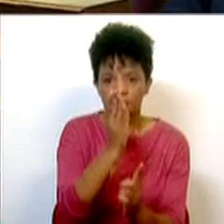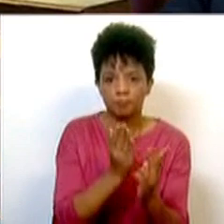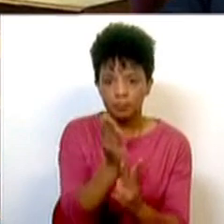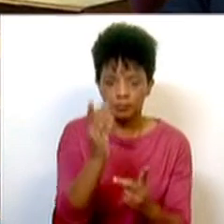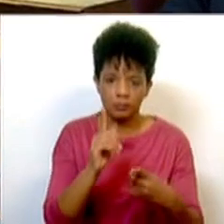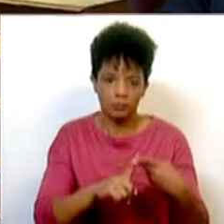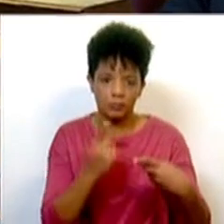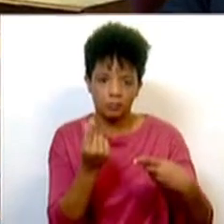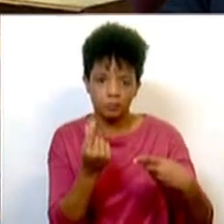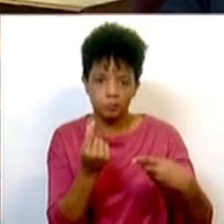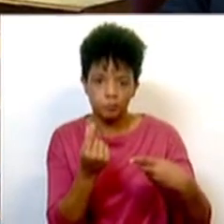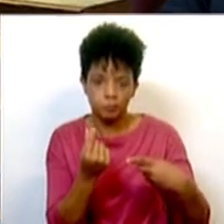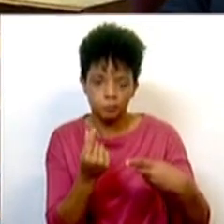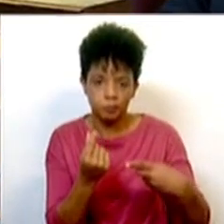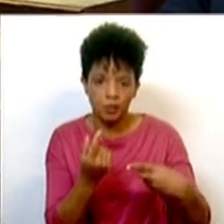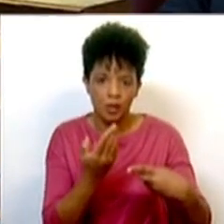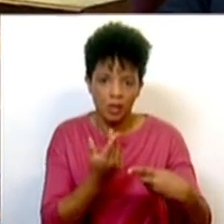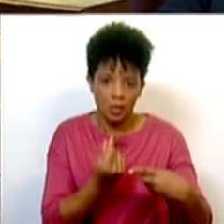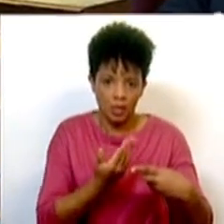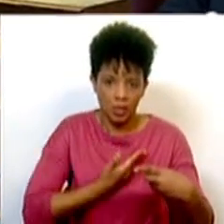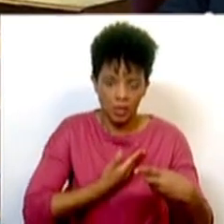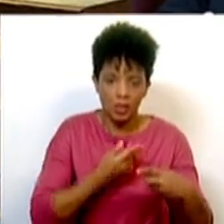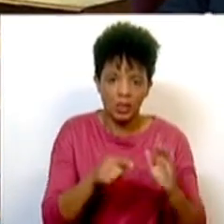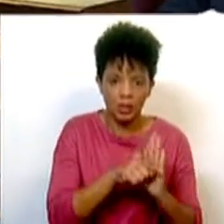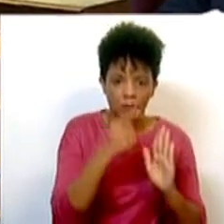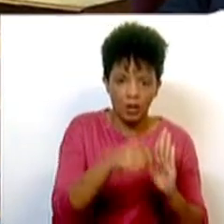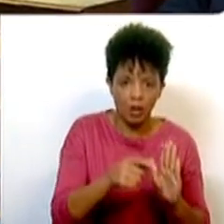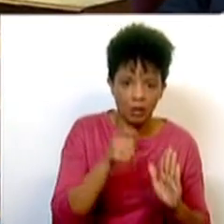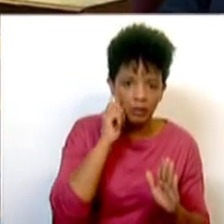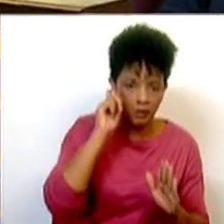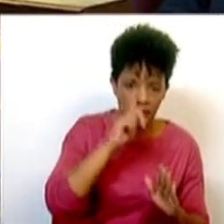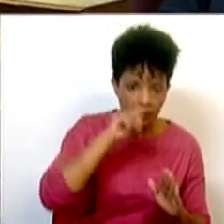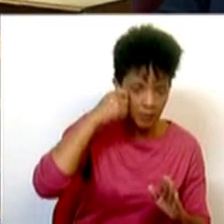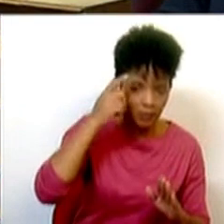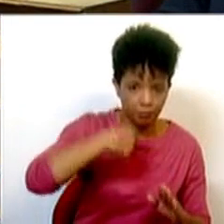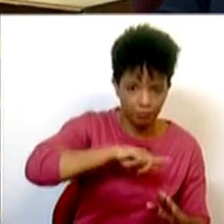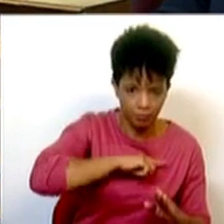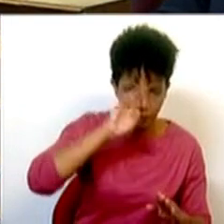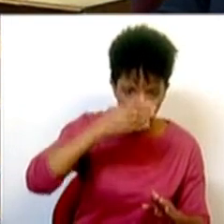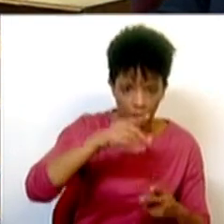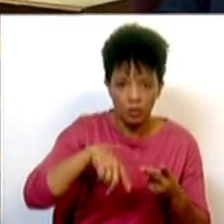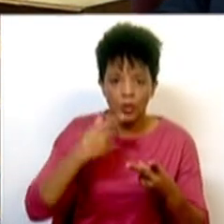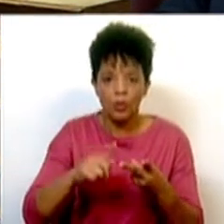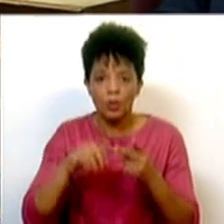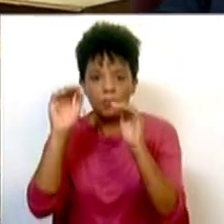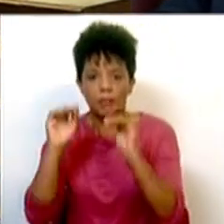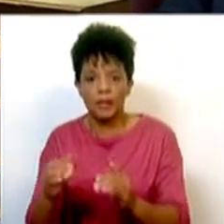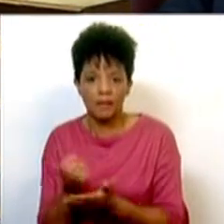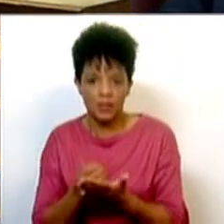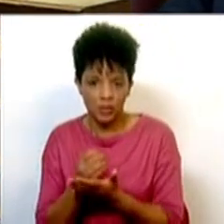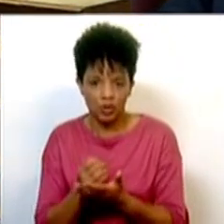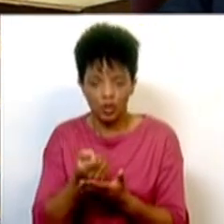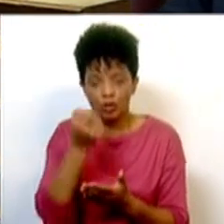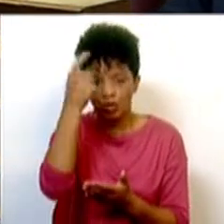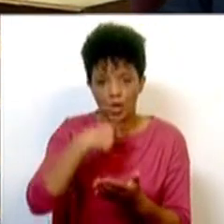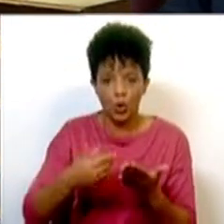a déficits tarifários, e também sabemos quem é que paga esses déficits tarifários, ou leva a partilhar as vazias. A história económica demonstra